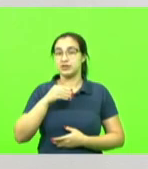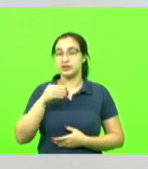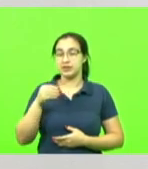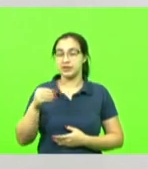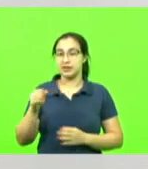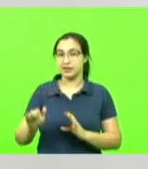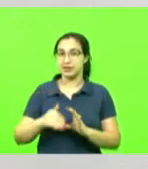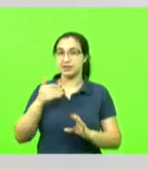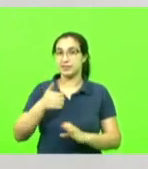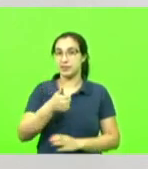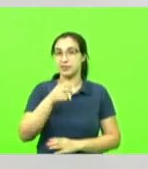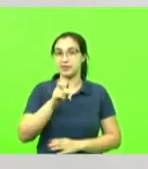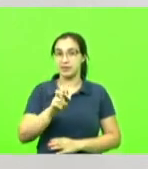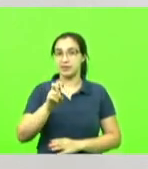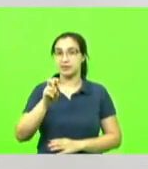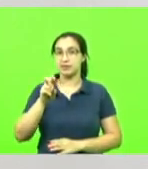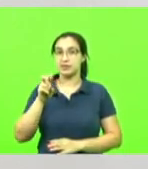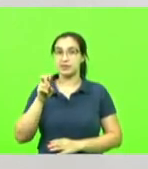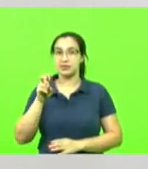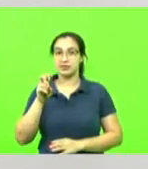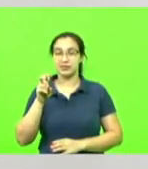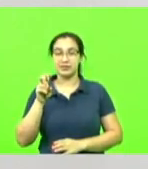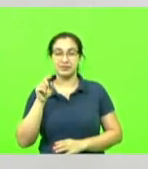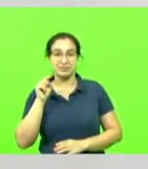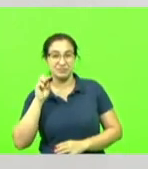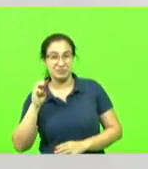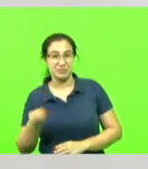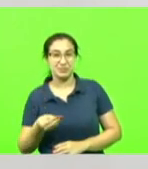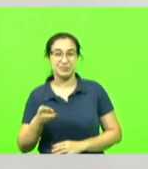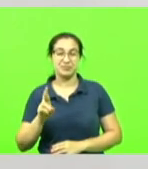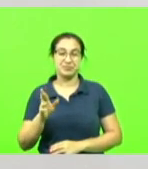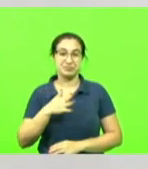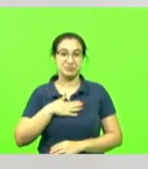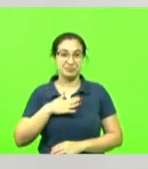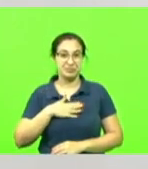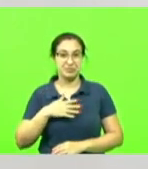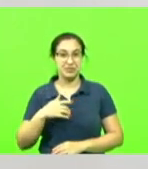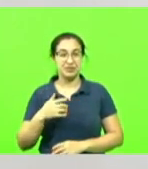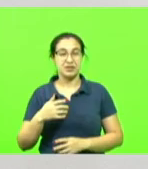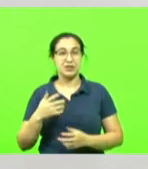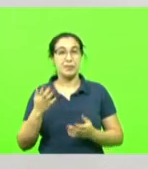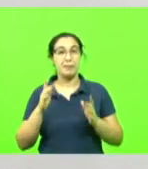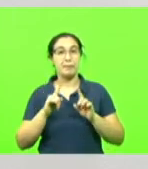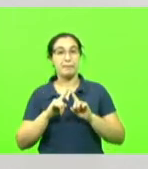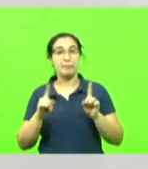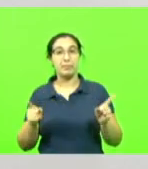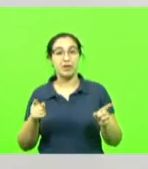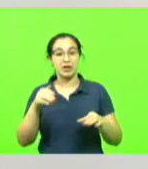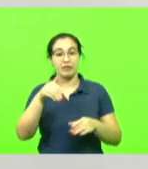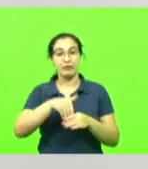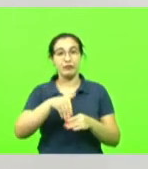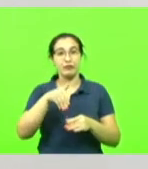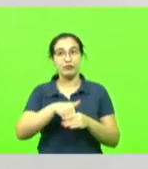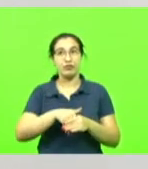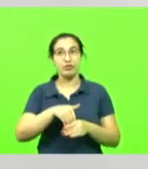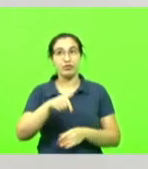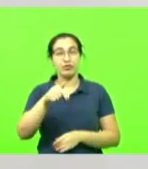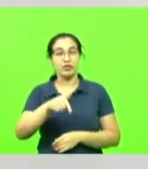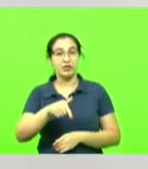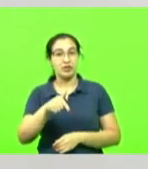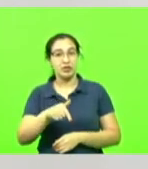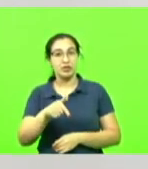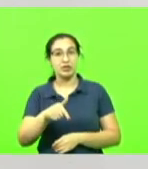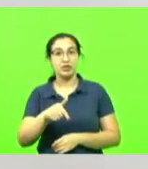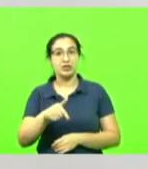eu quero fazer isso, essa é a minha política e o resto que se exploda, mas vem votar aqui, não tira a oportunidade dos deputados